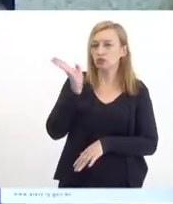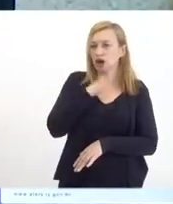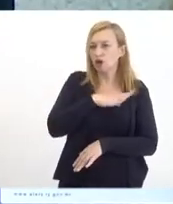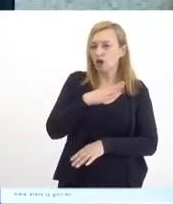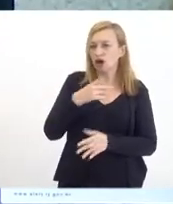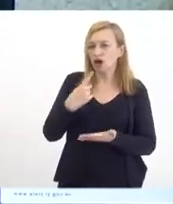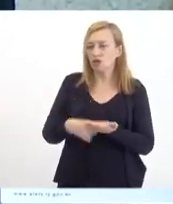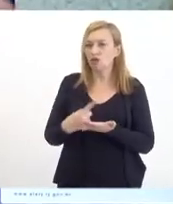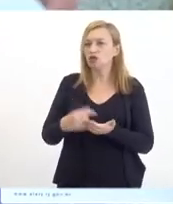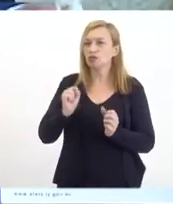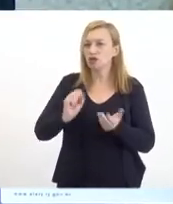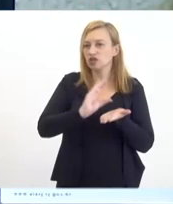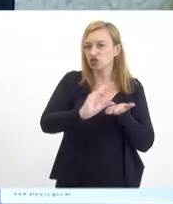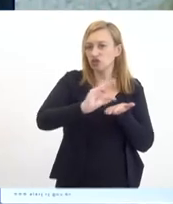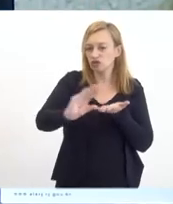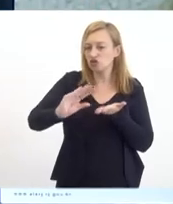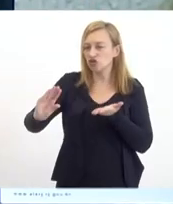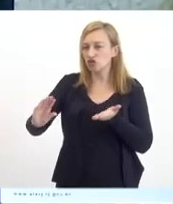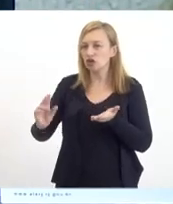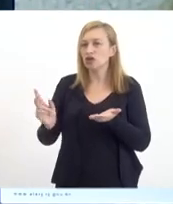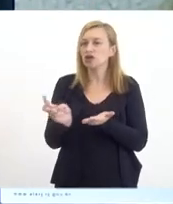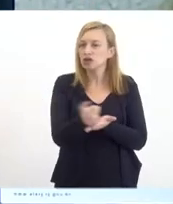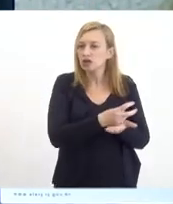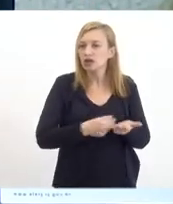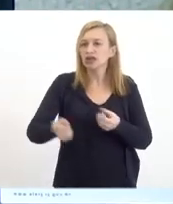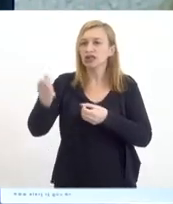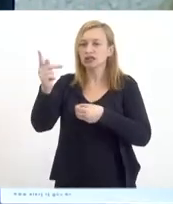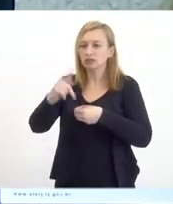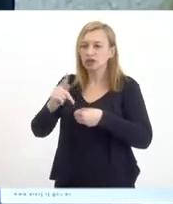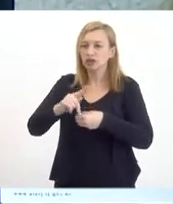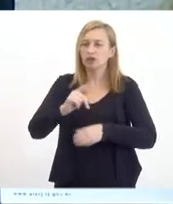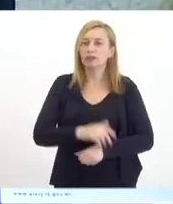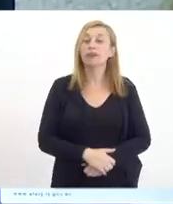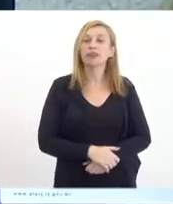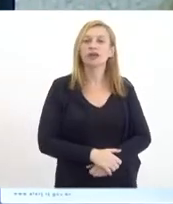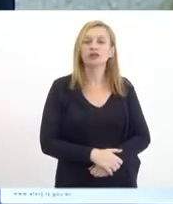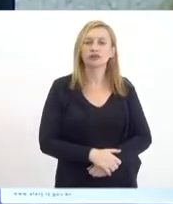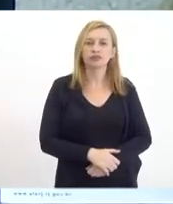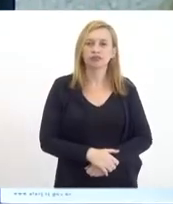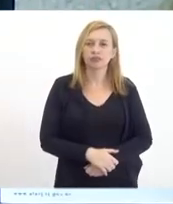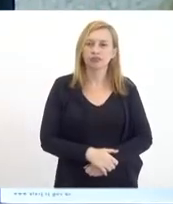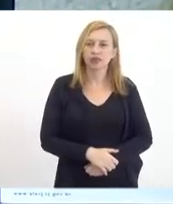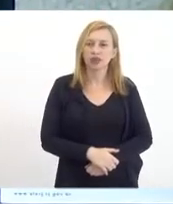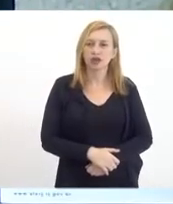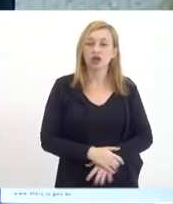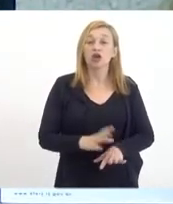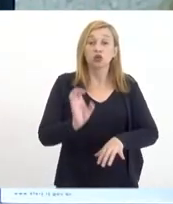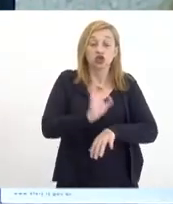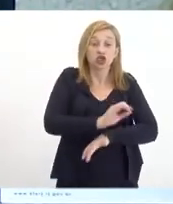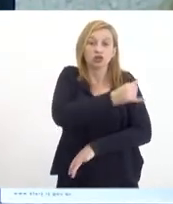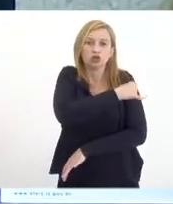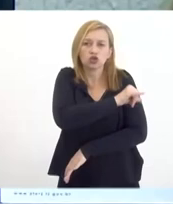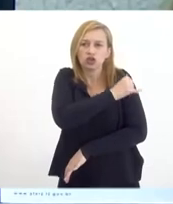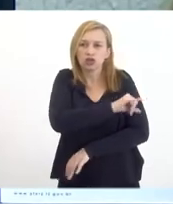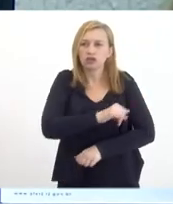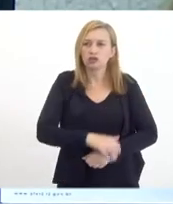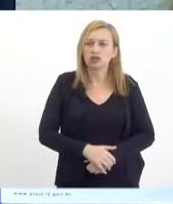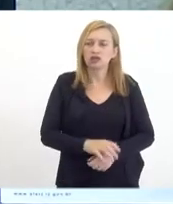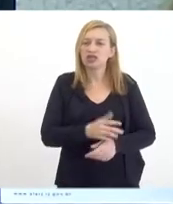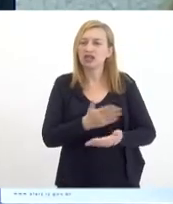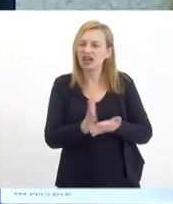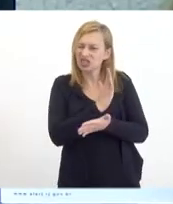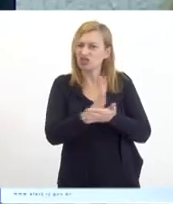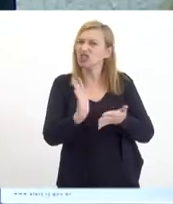redividir os reis. e pode parecer que o Estado do Rio de Janeiro, por muitas